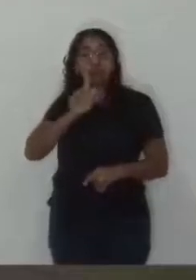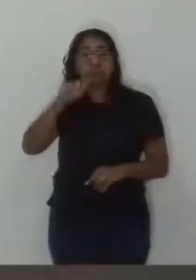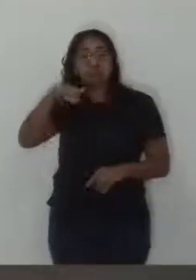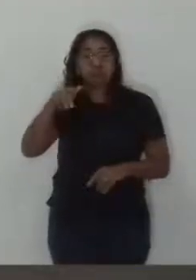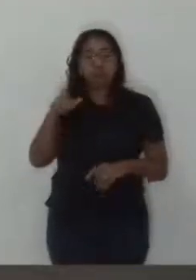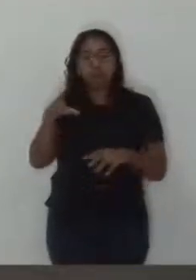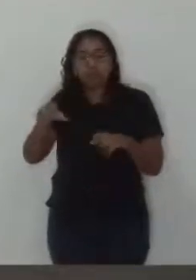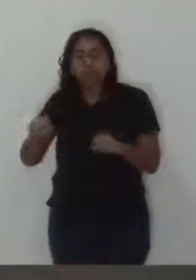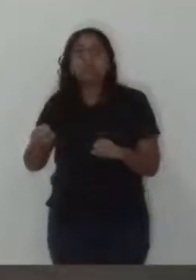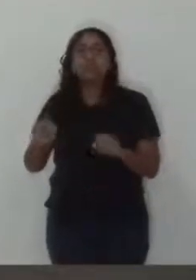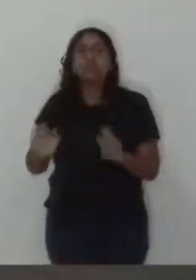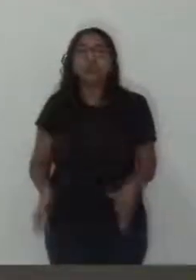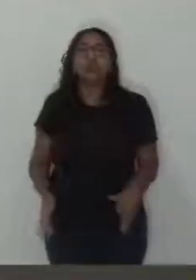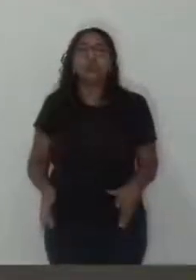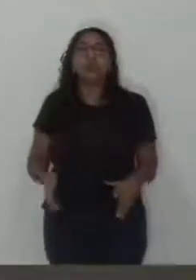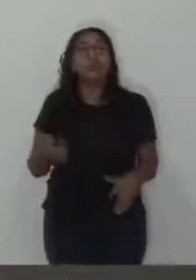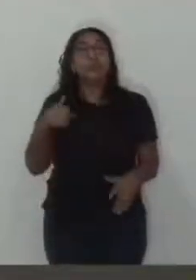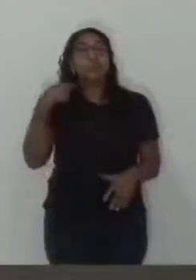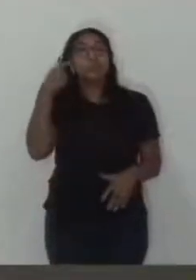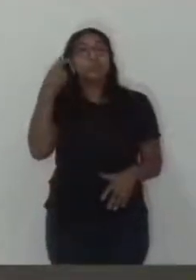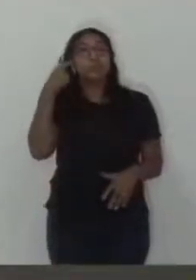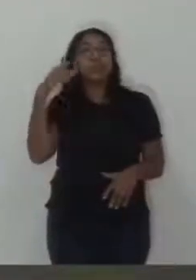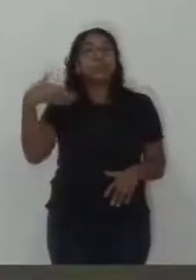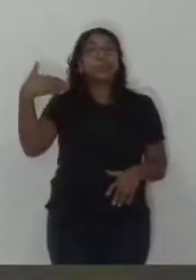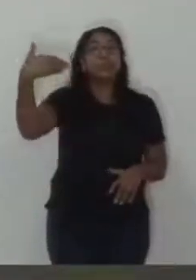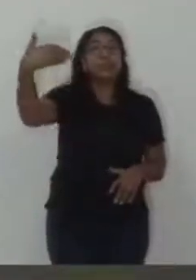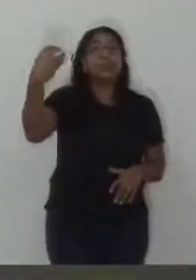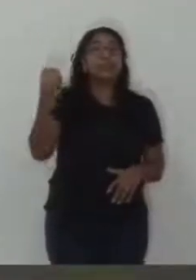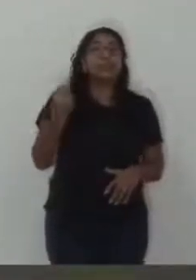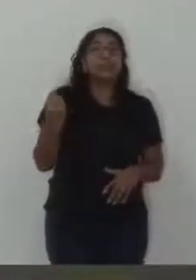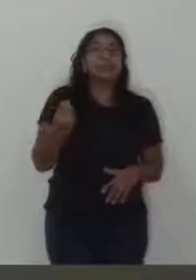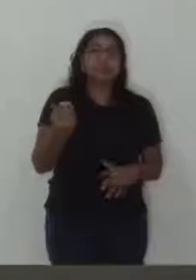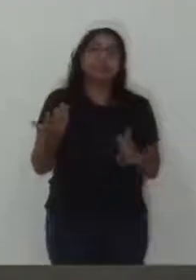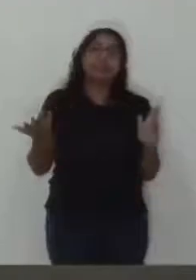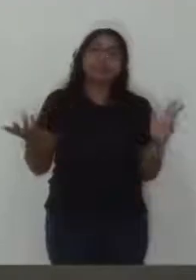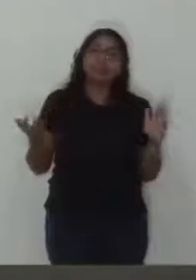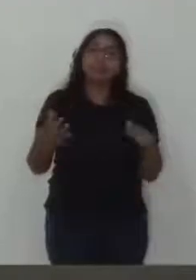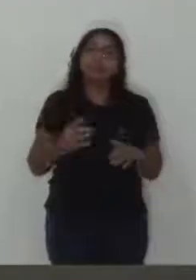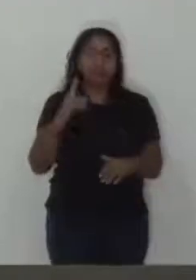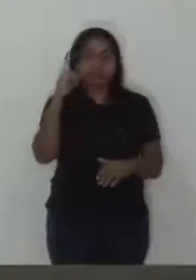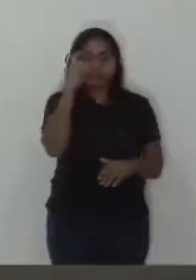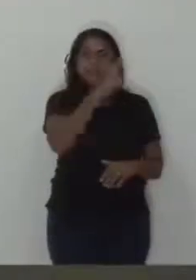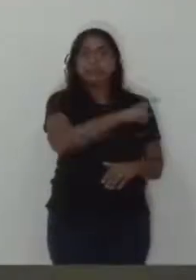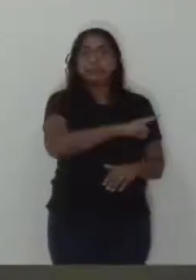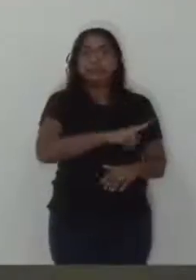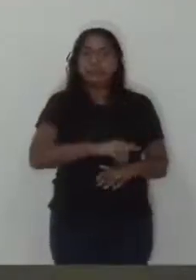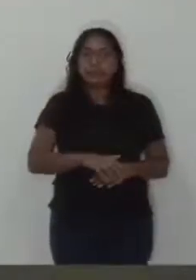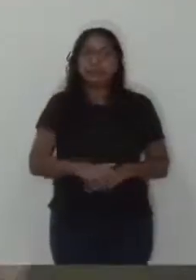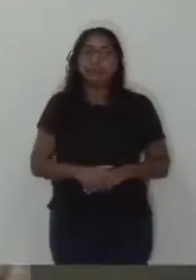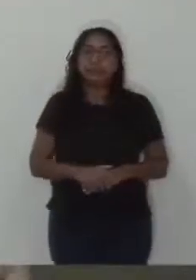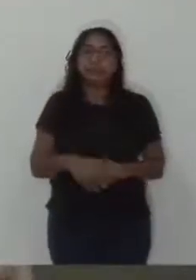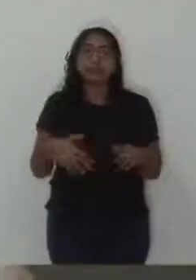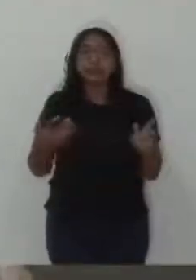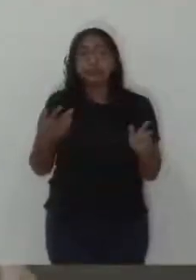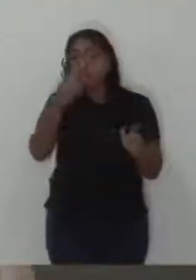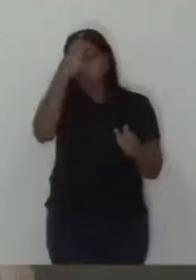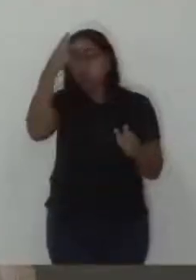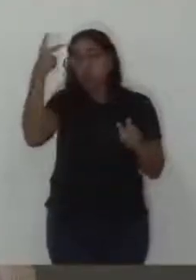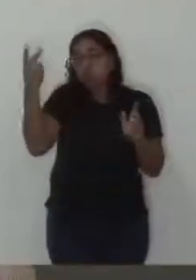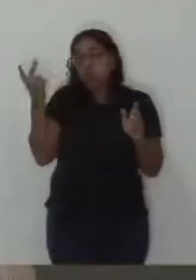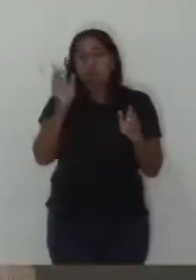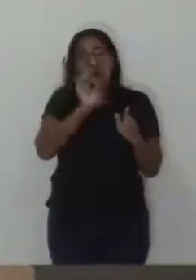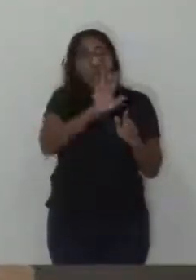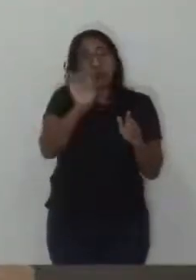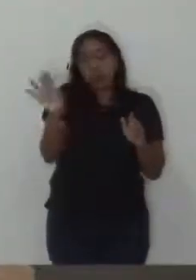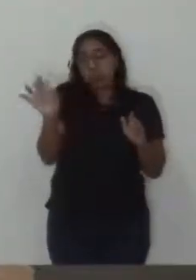atuando, e imagino mais tarde o que não ocorreu, o que não ocorreu. E é uma situação difícil, porque o direito de ir e vir é um direito de